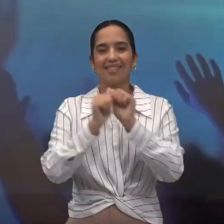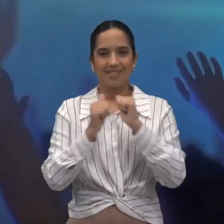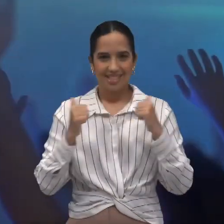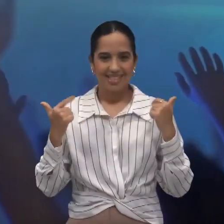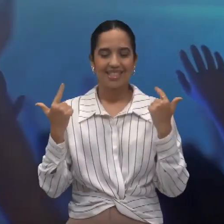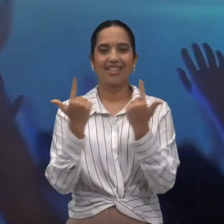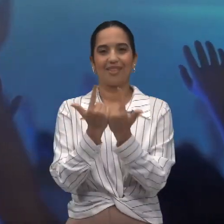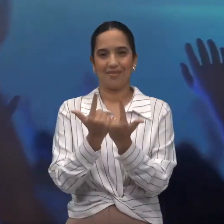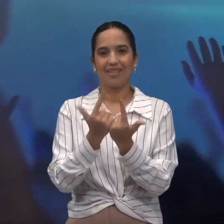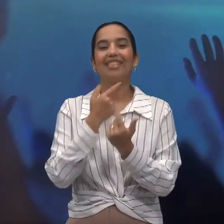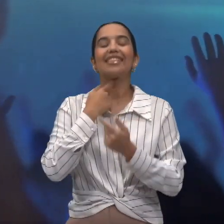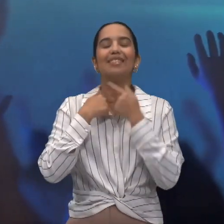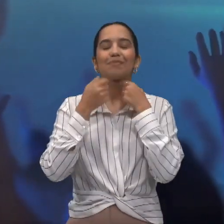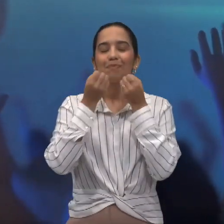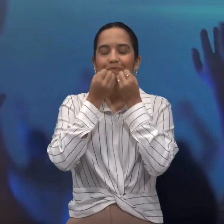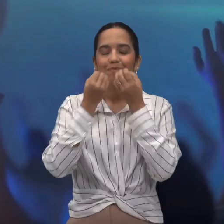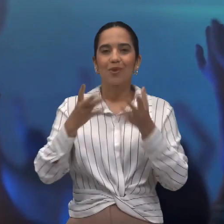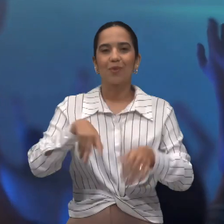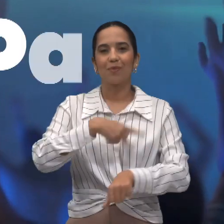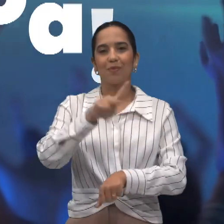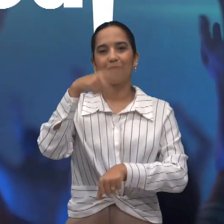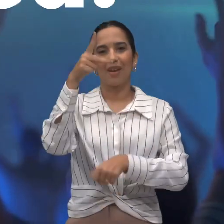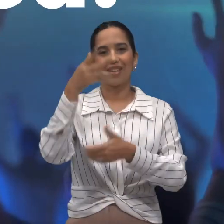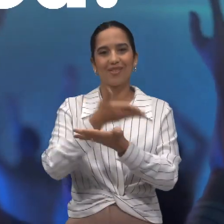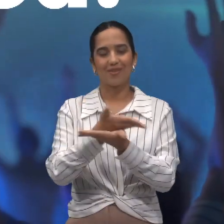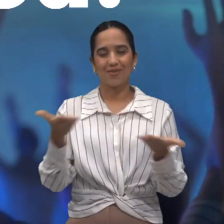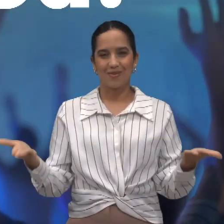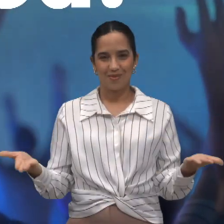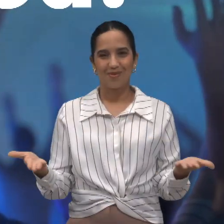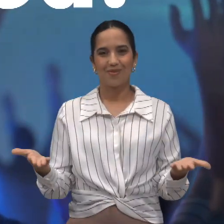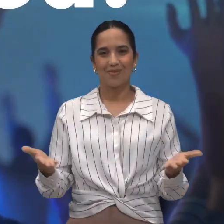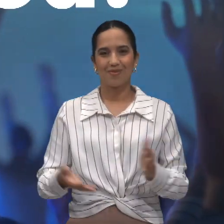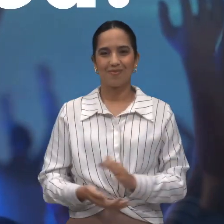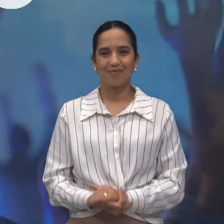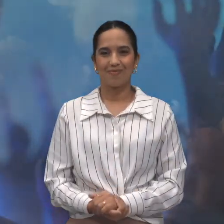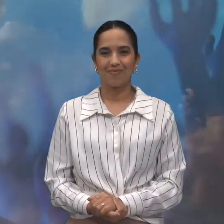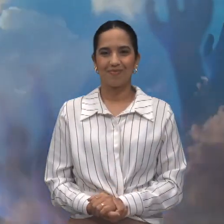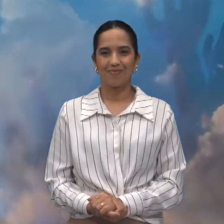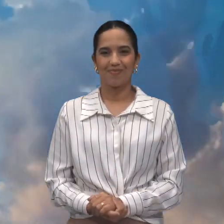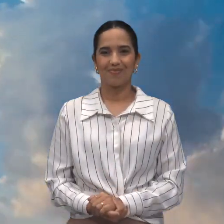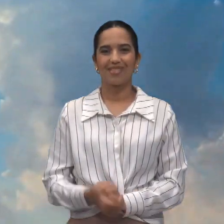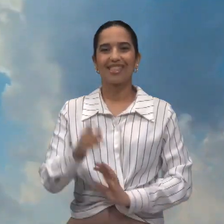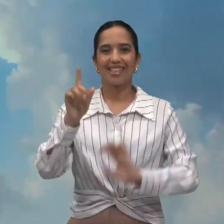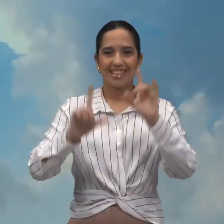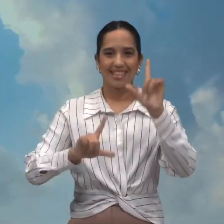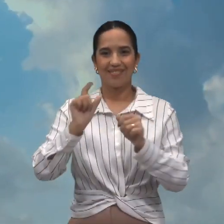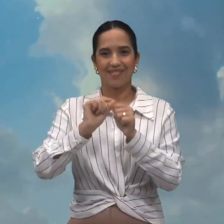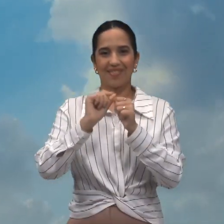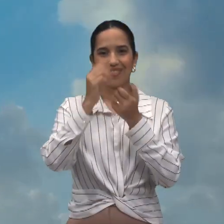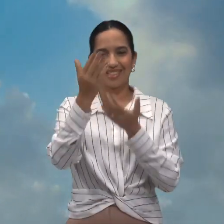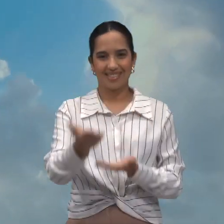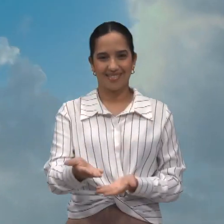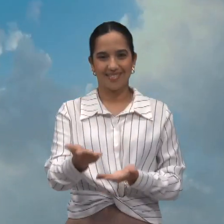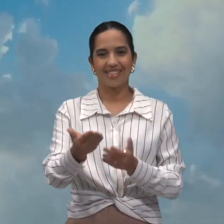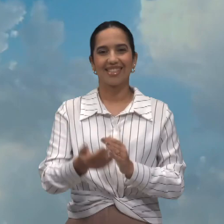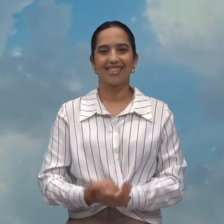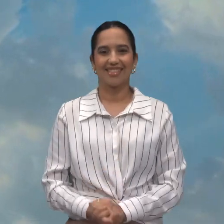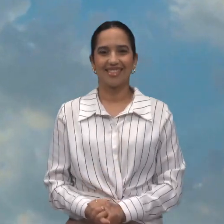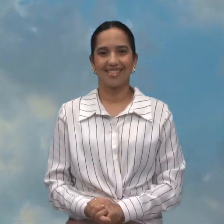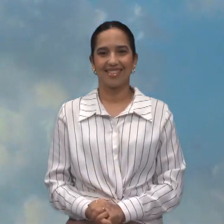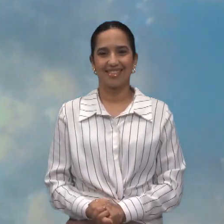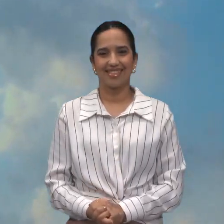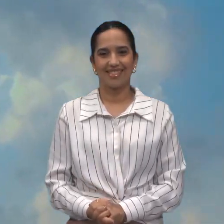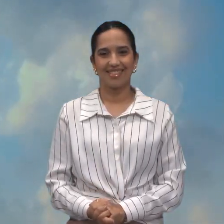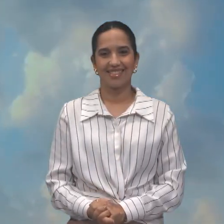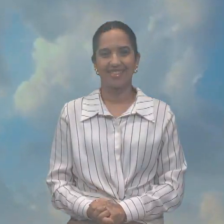A TV Assembleia deseja uma boa Páscoa a todos. Uma TV feita para